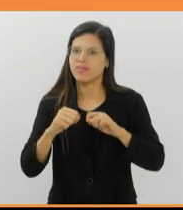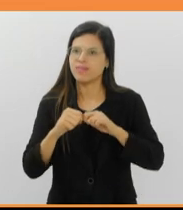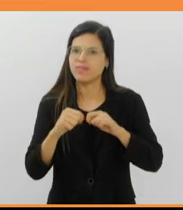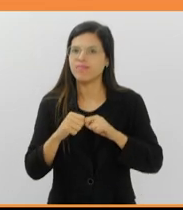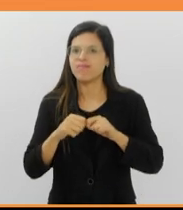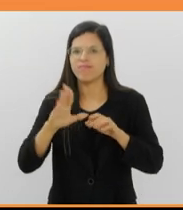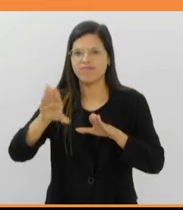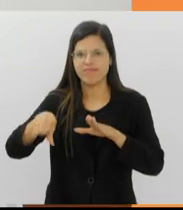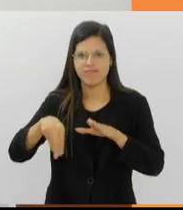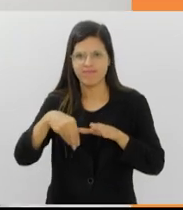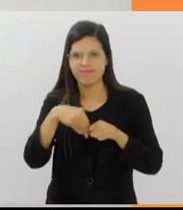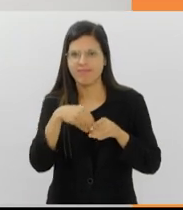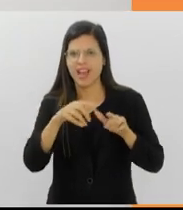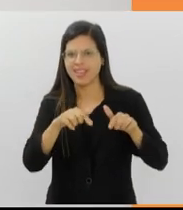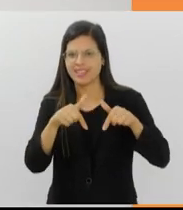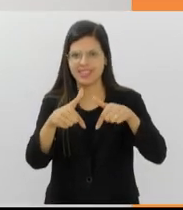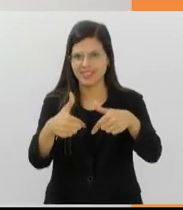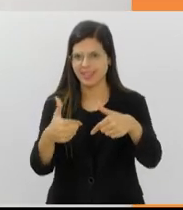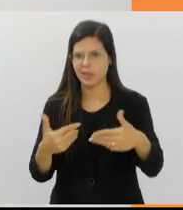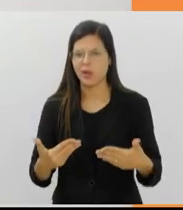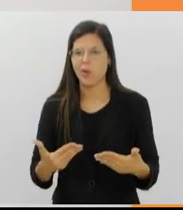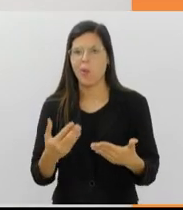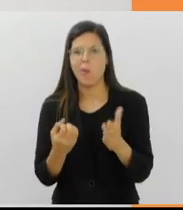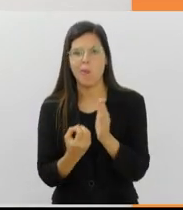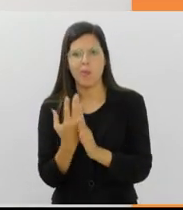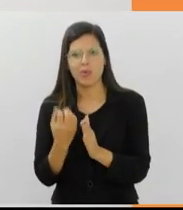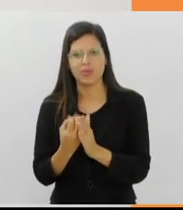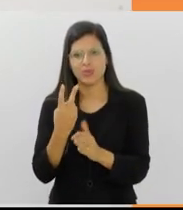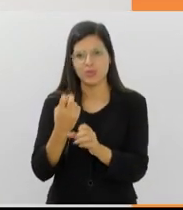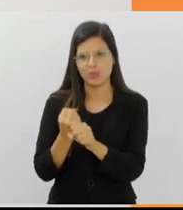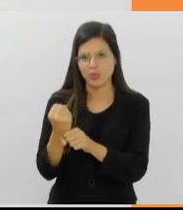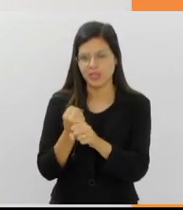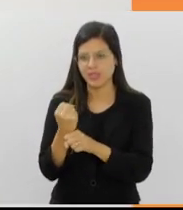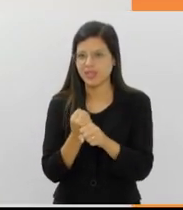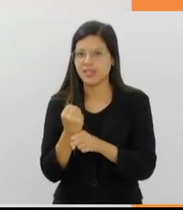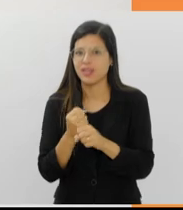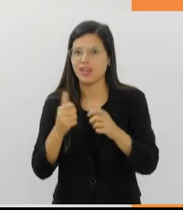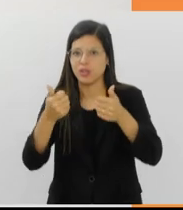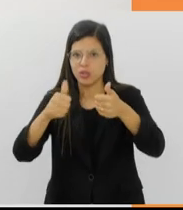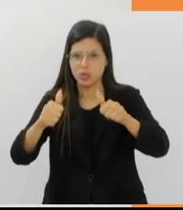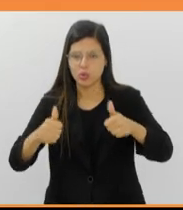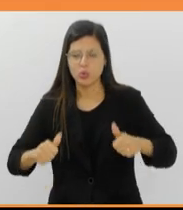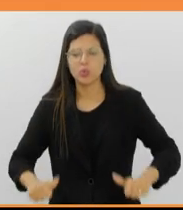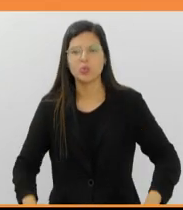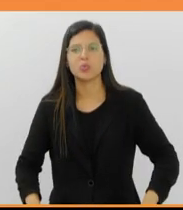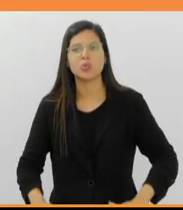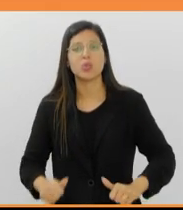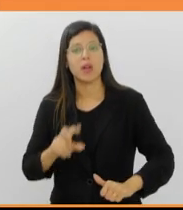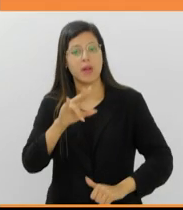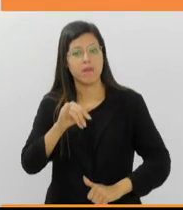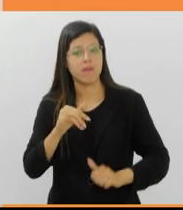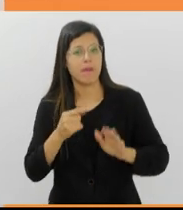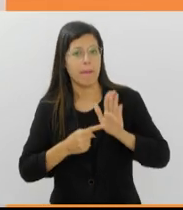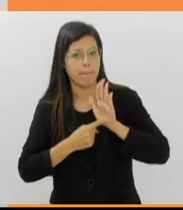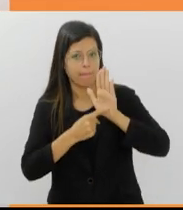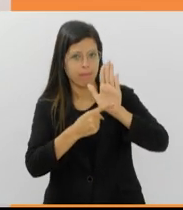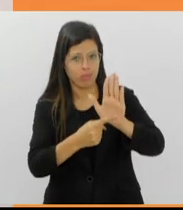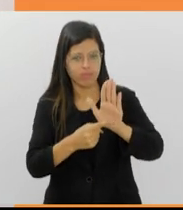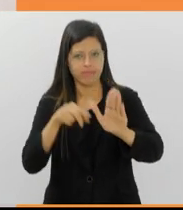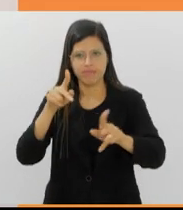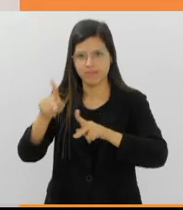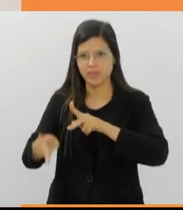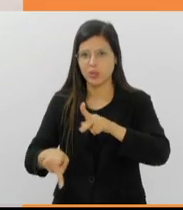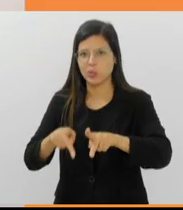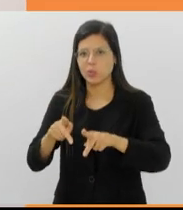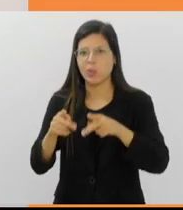à sua trajetória. Mônica produziu, nos últimos dois anos, esculturas em cerâmica que vão ser mostradas ao público na